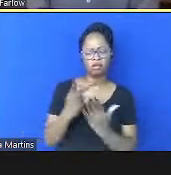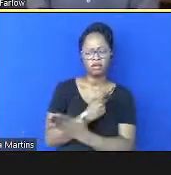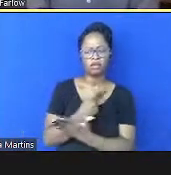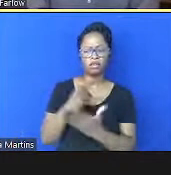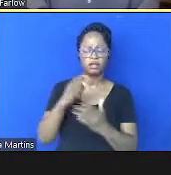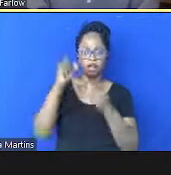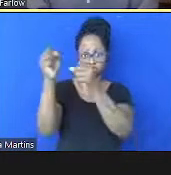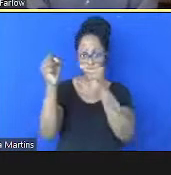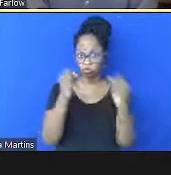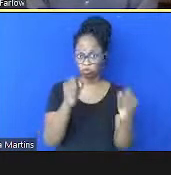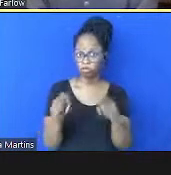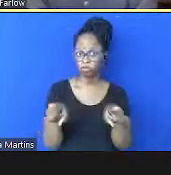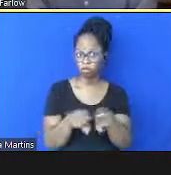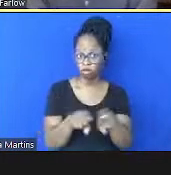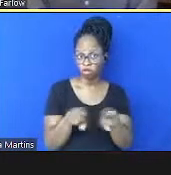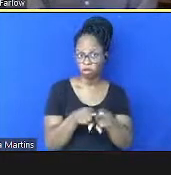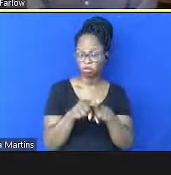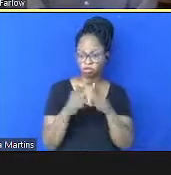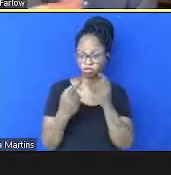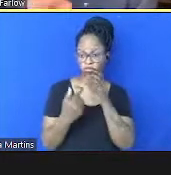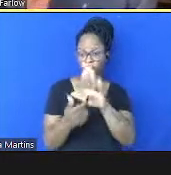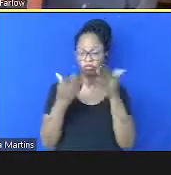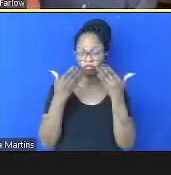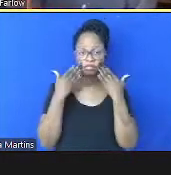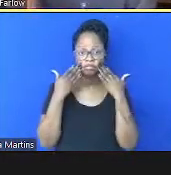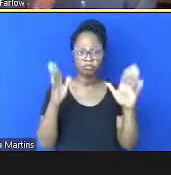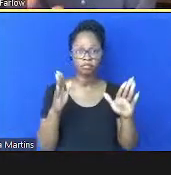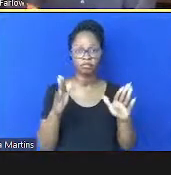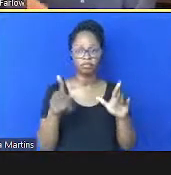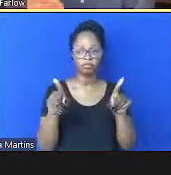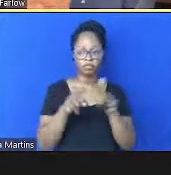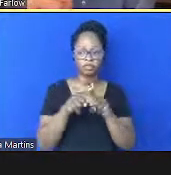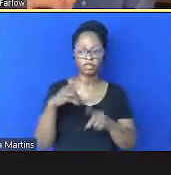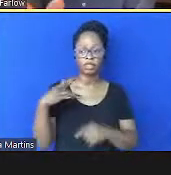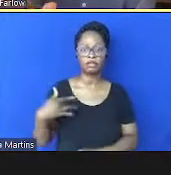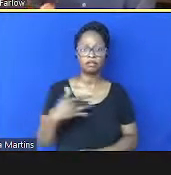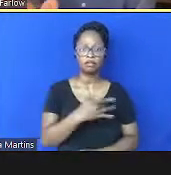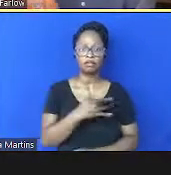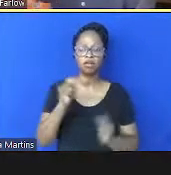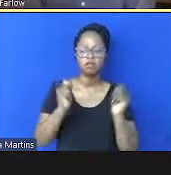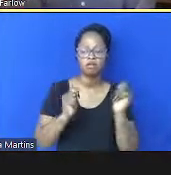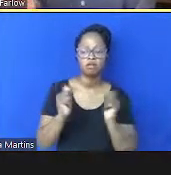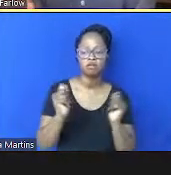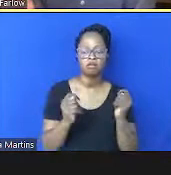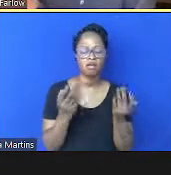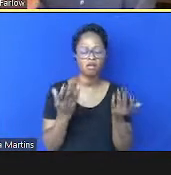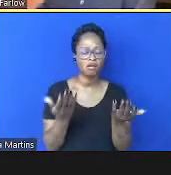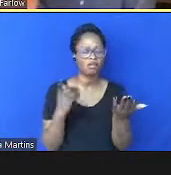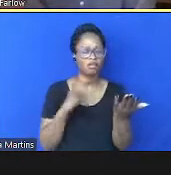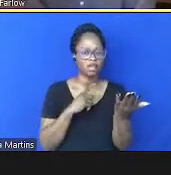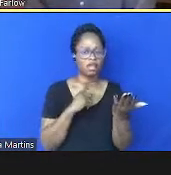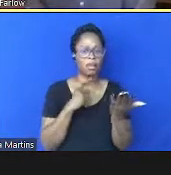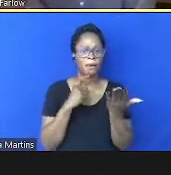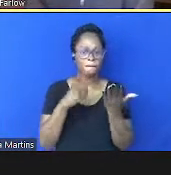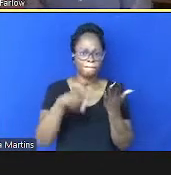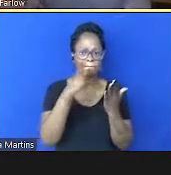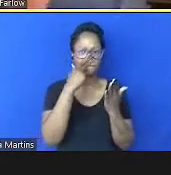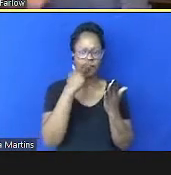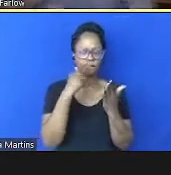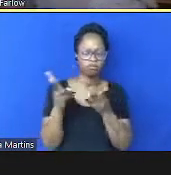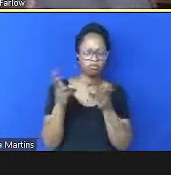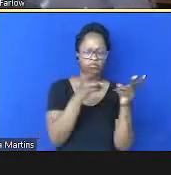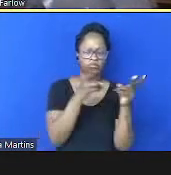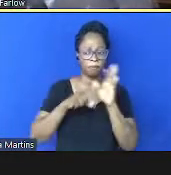e modela a saúde da população então aqui temos algumas lições observações de